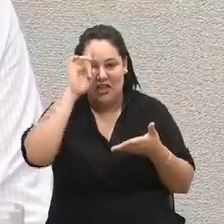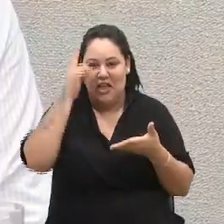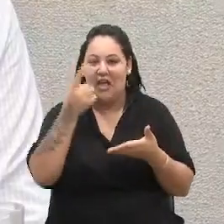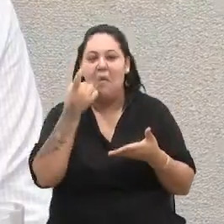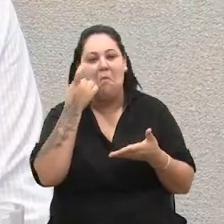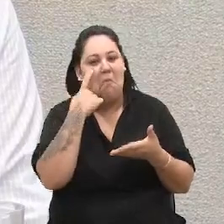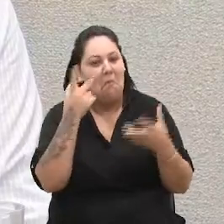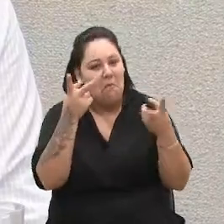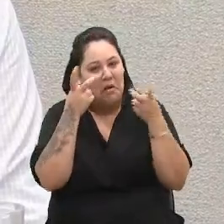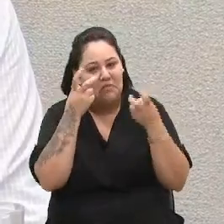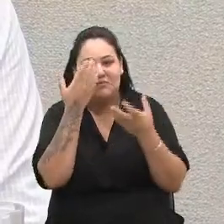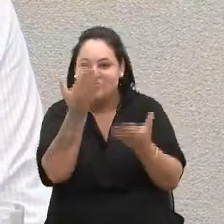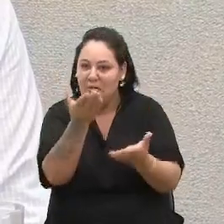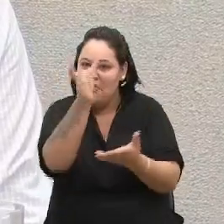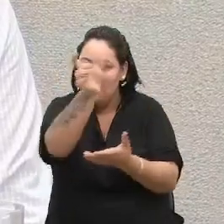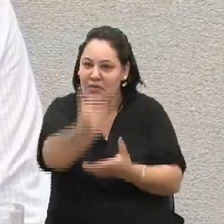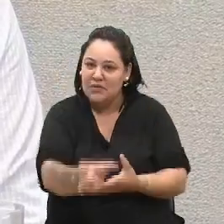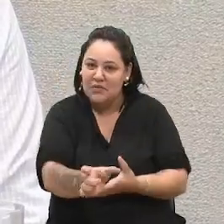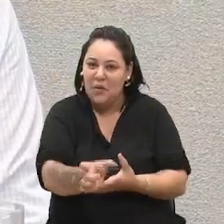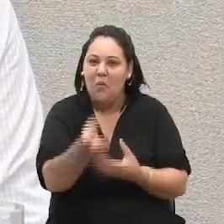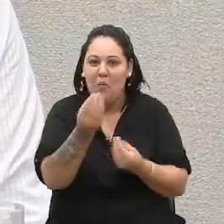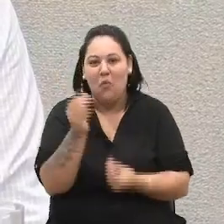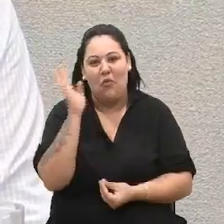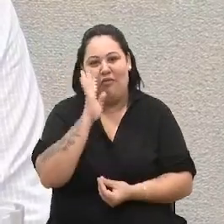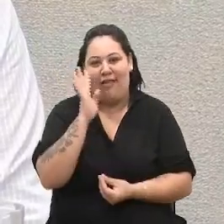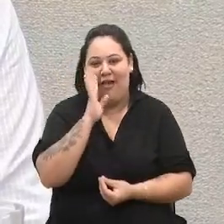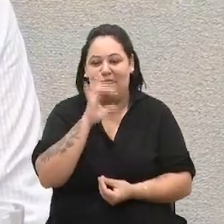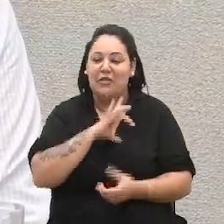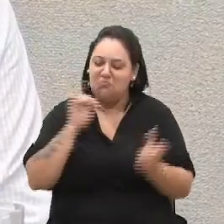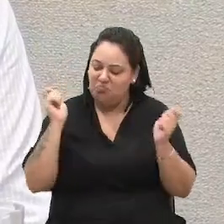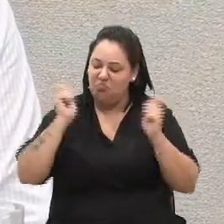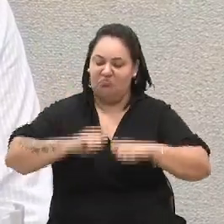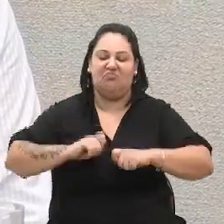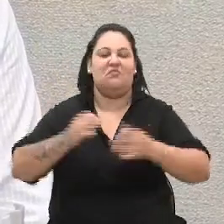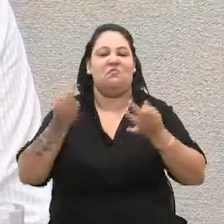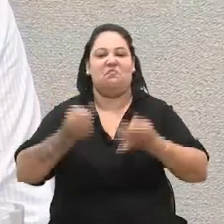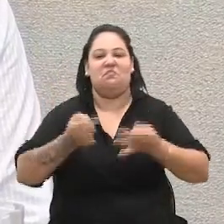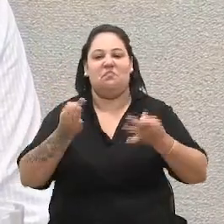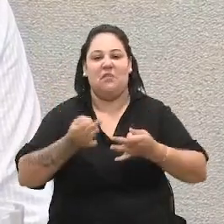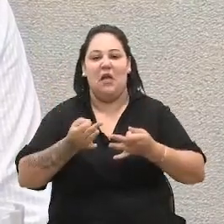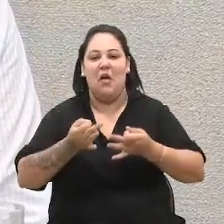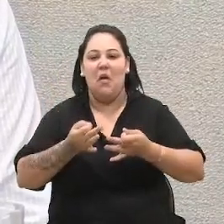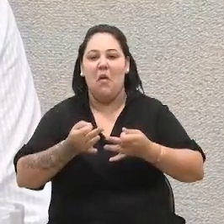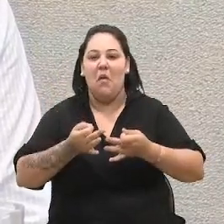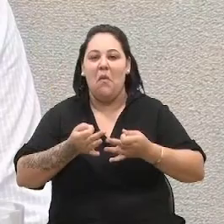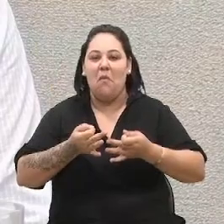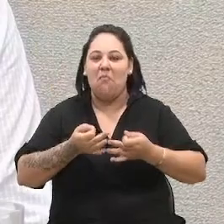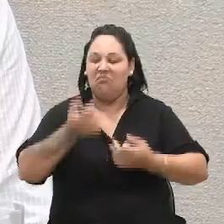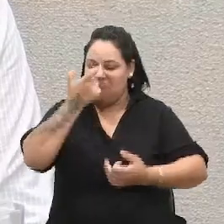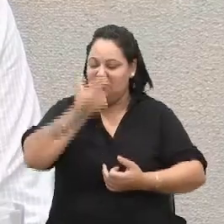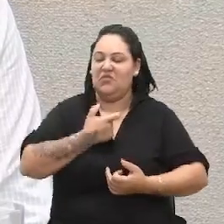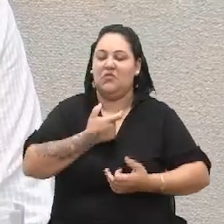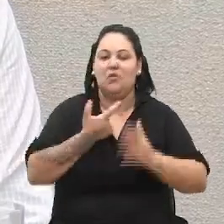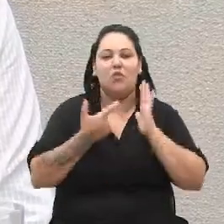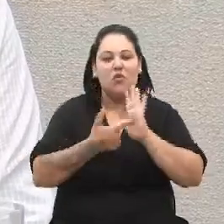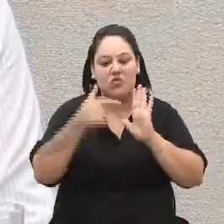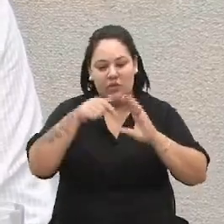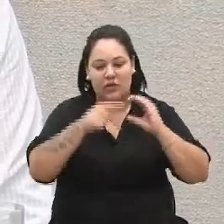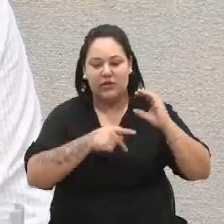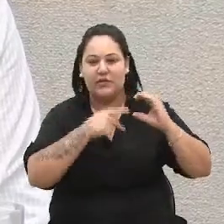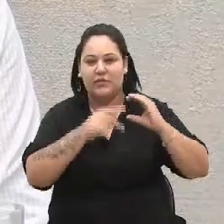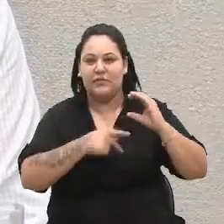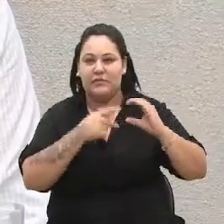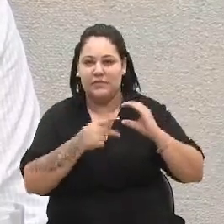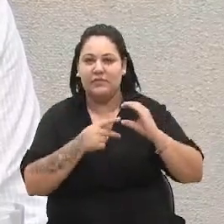muito bacana, uma pessoa muito competente, uma pessoa que demonstrou nessa casa que muitas vezes não ter lado